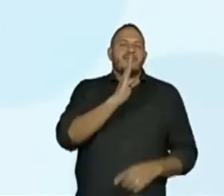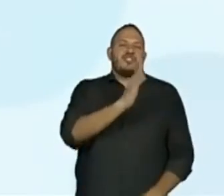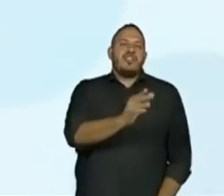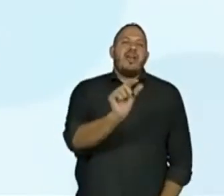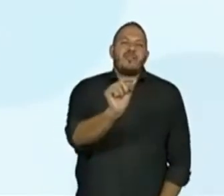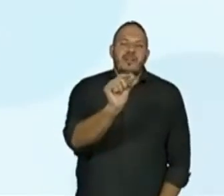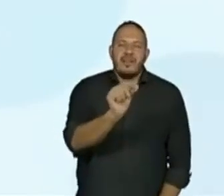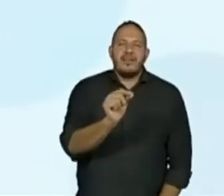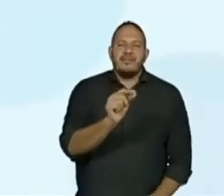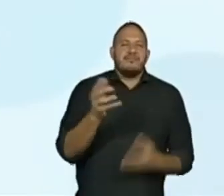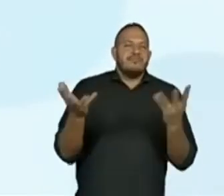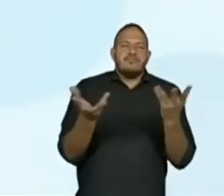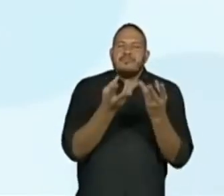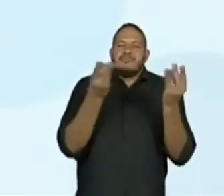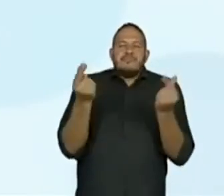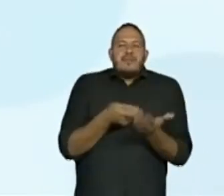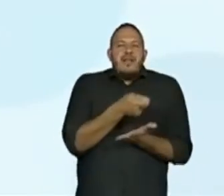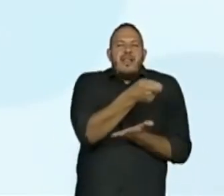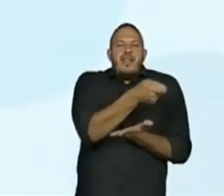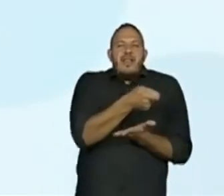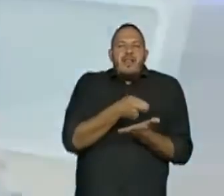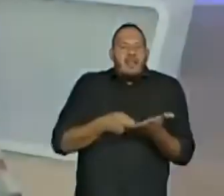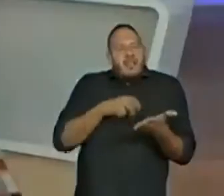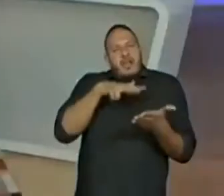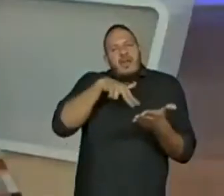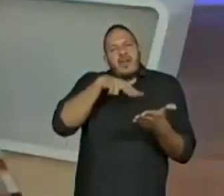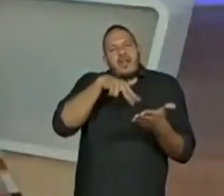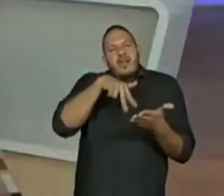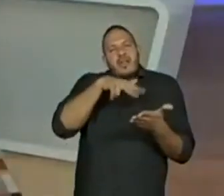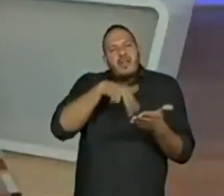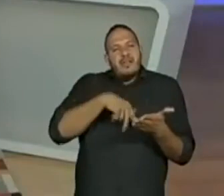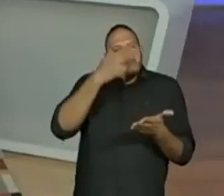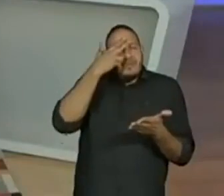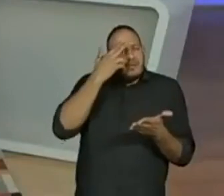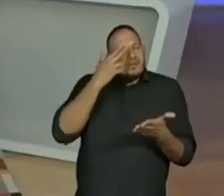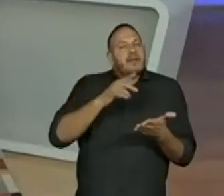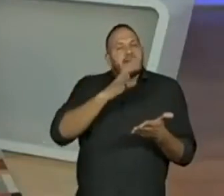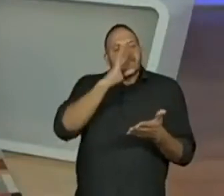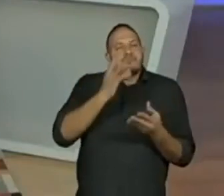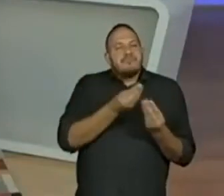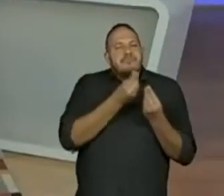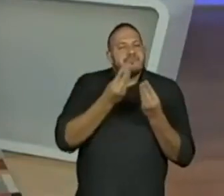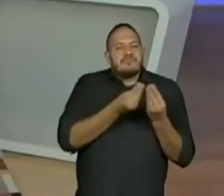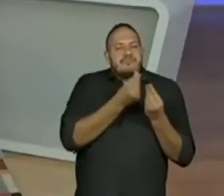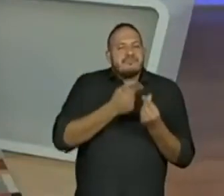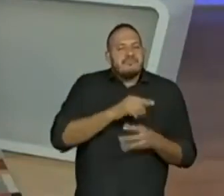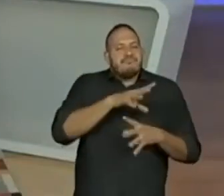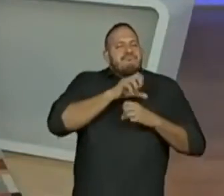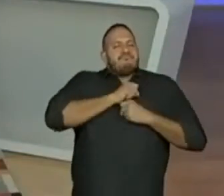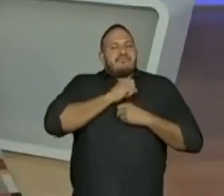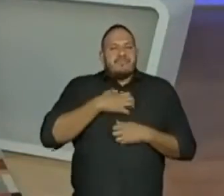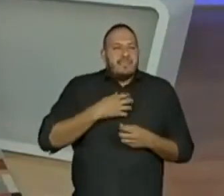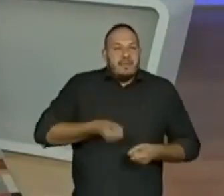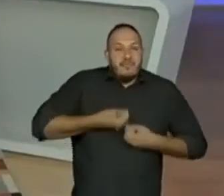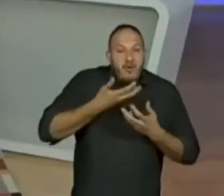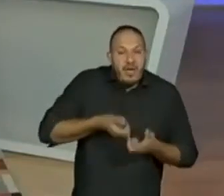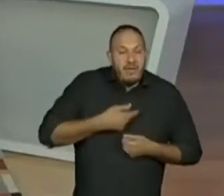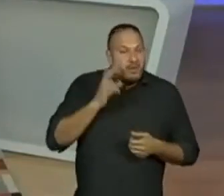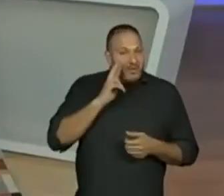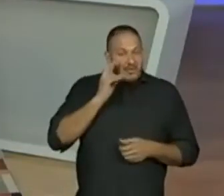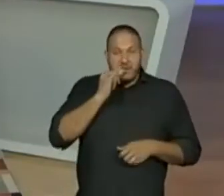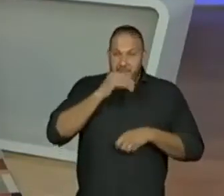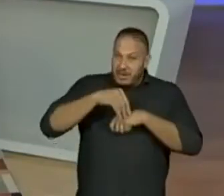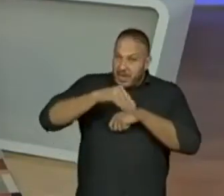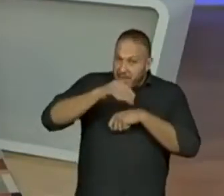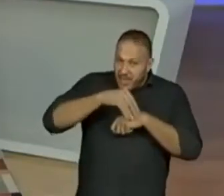com a magia de escrever, ler e interpretar poemas. Eu falei que eu ia dar uma leitura em